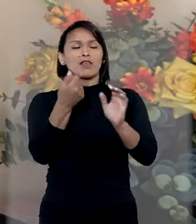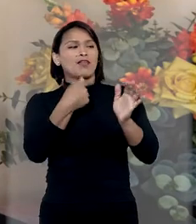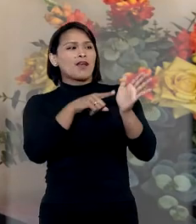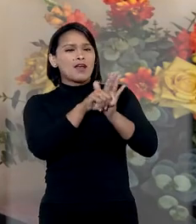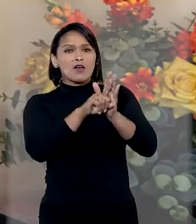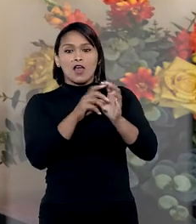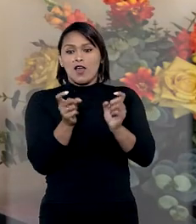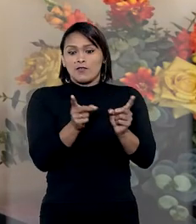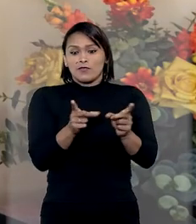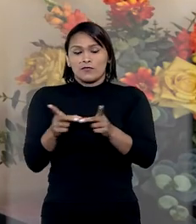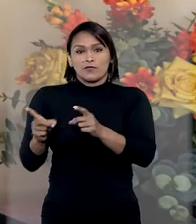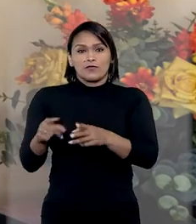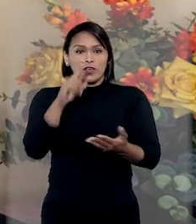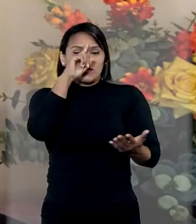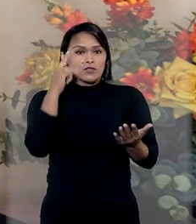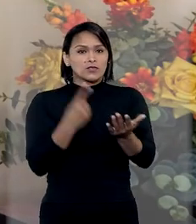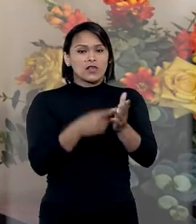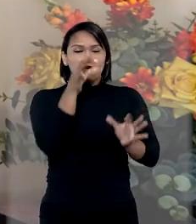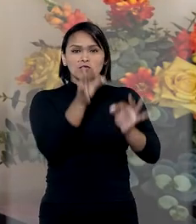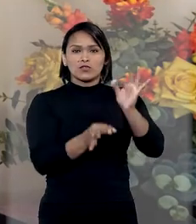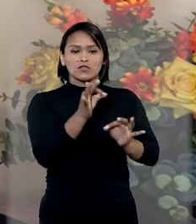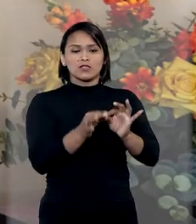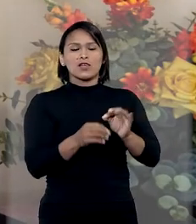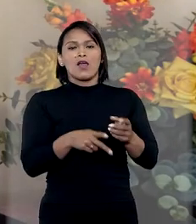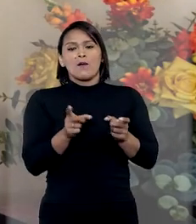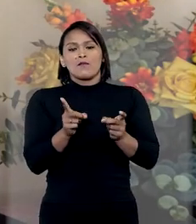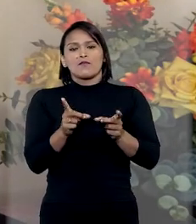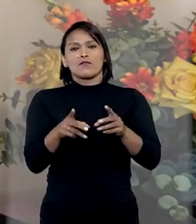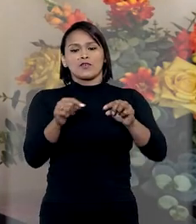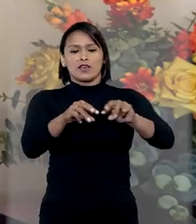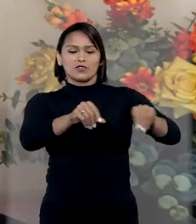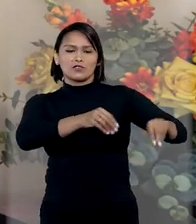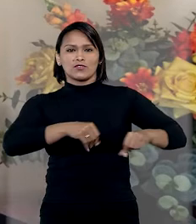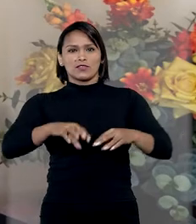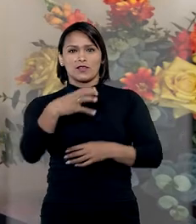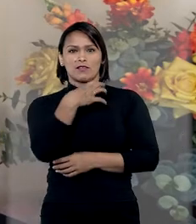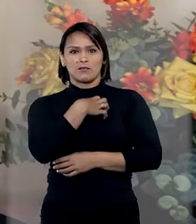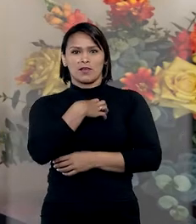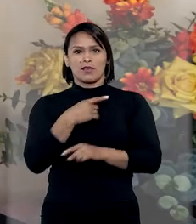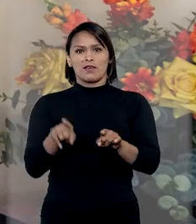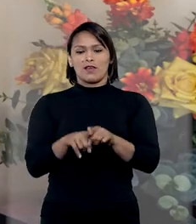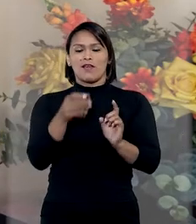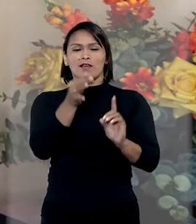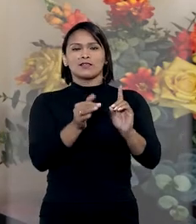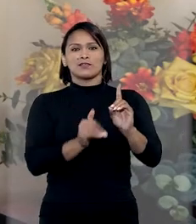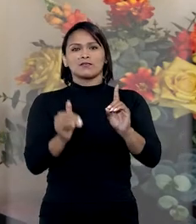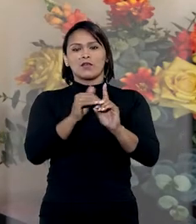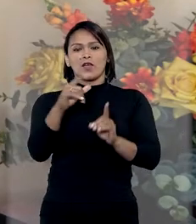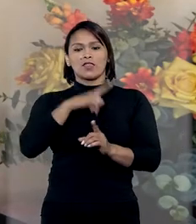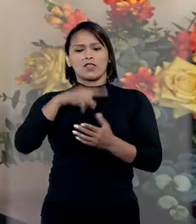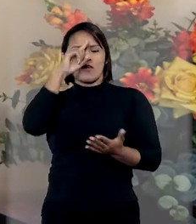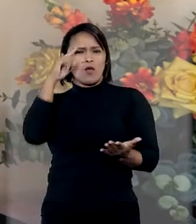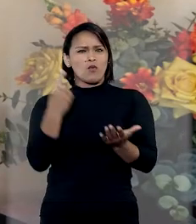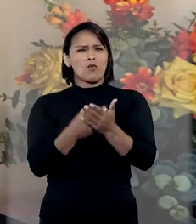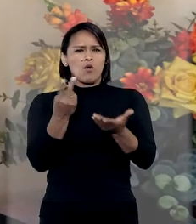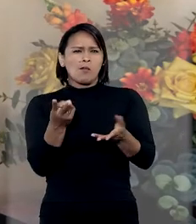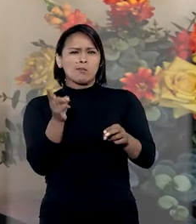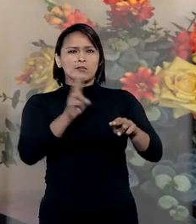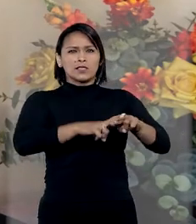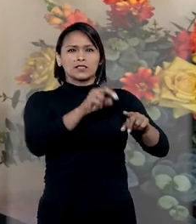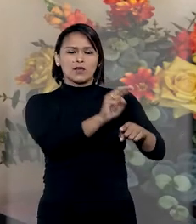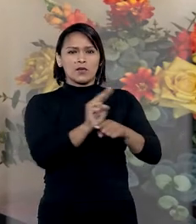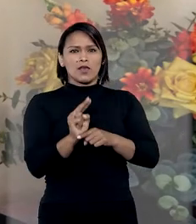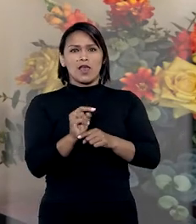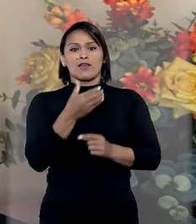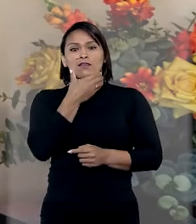que apura esquema de venda de decisões judiciais para a grilagem de terras no oeste baiano. A desembargadora teve ordem de prisão cautelar